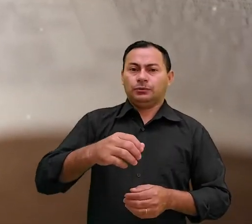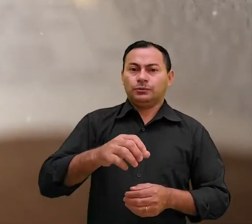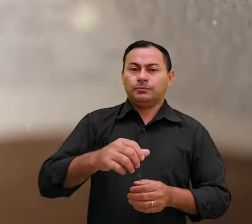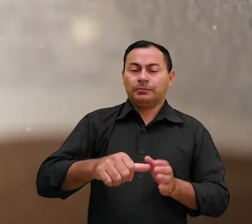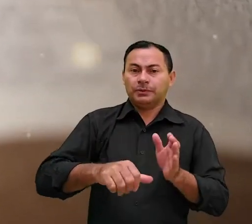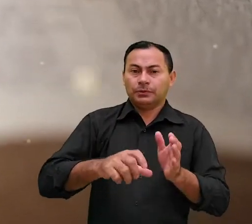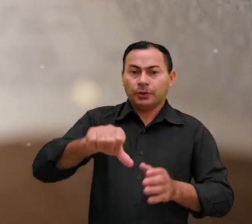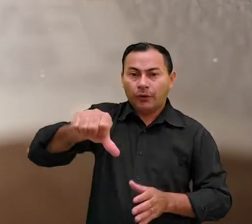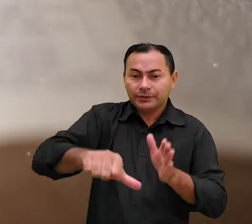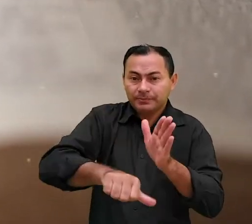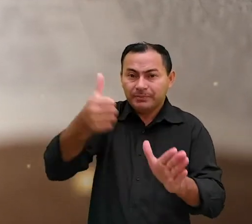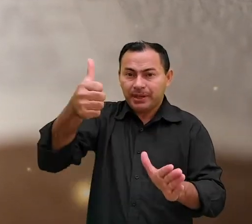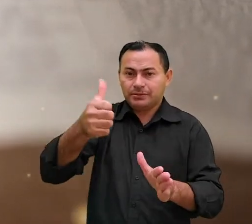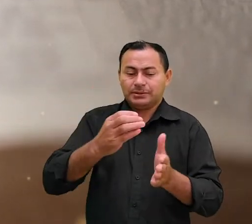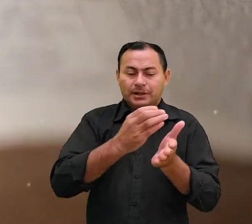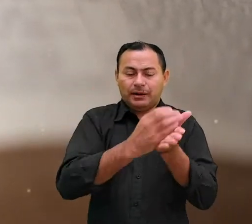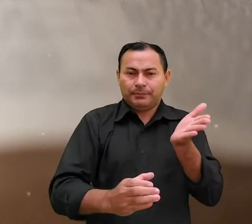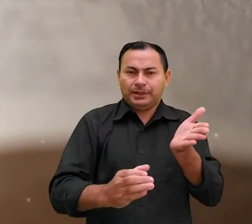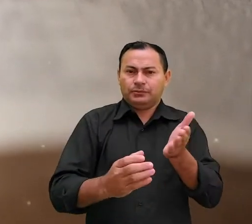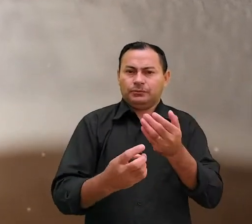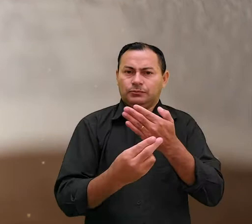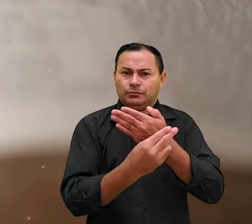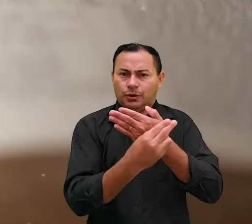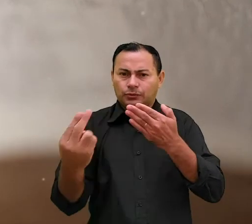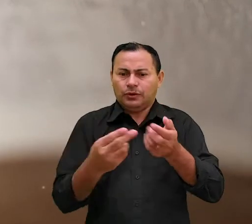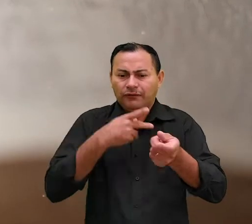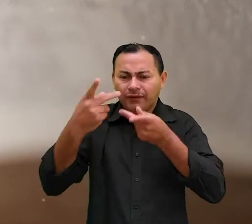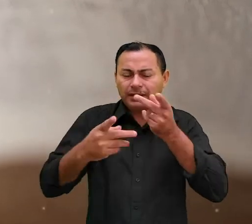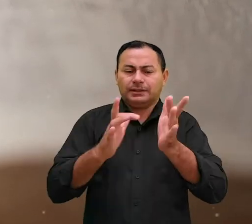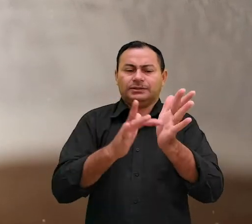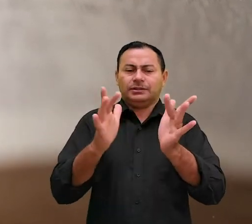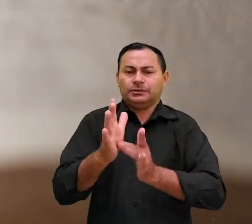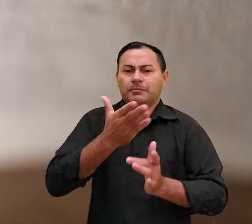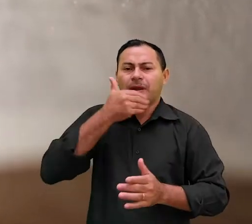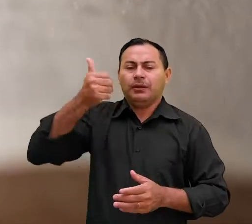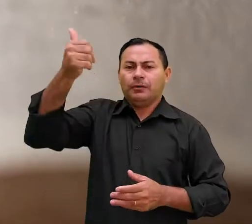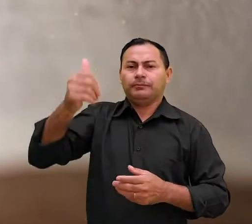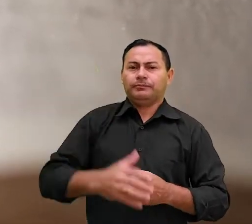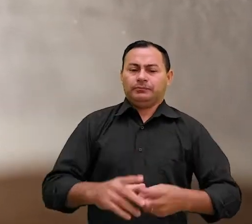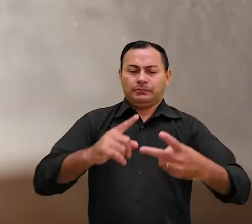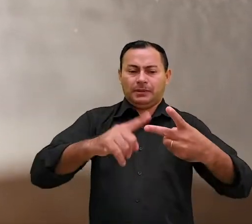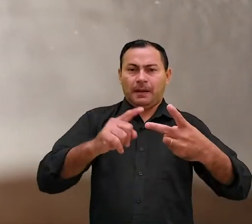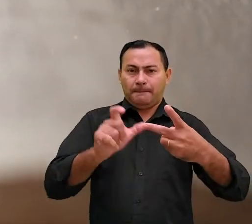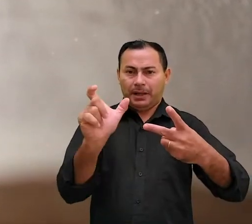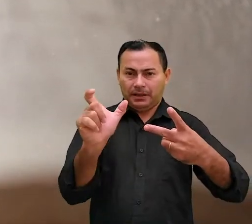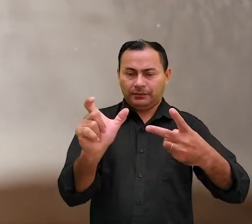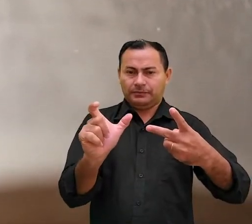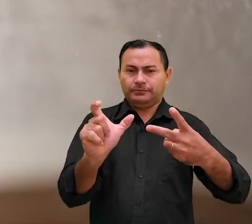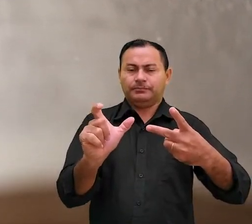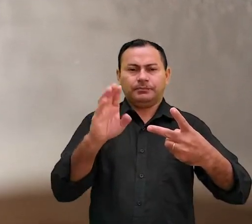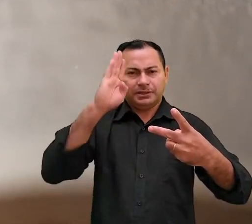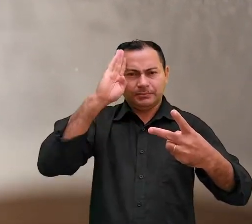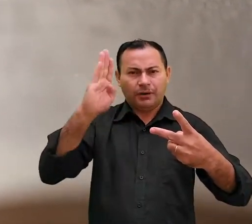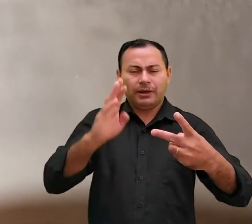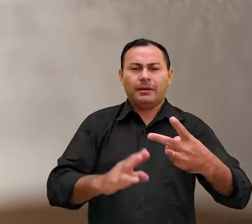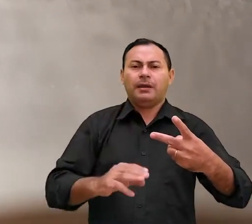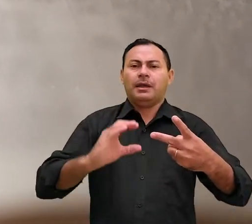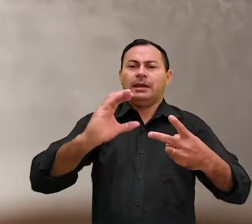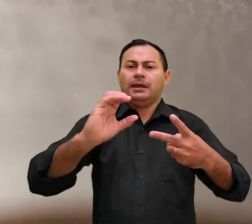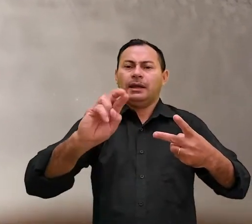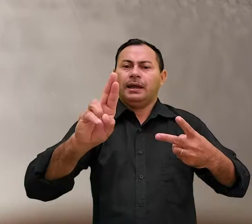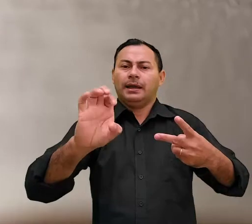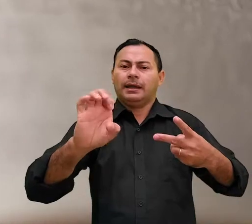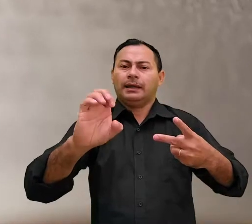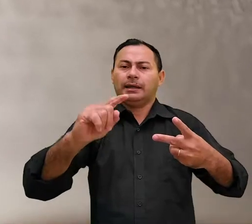capítulos do livro, o autor descreve todas as coisas em que Jesus é melhor. A próxima palavra-chave é